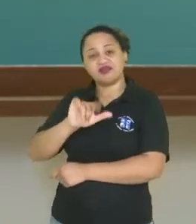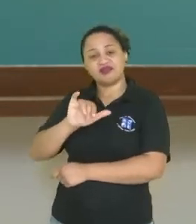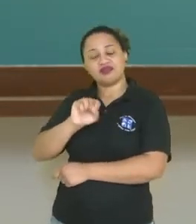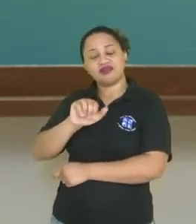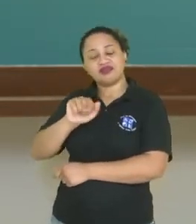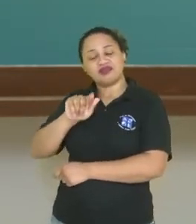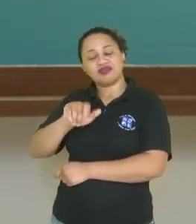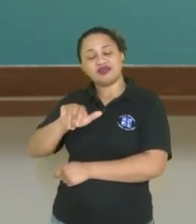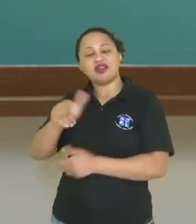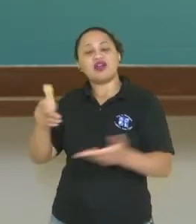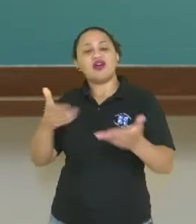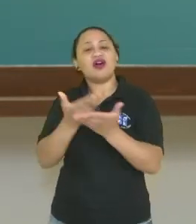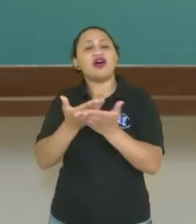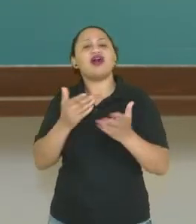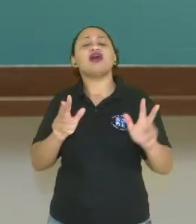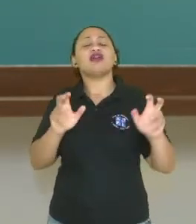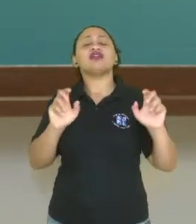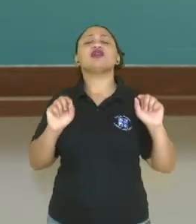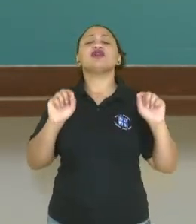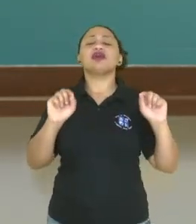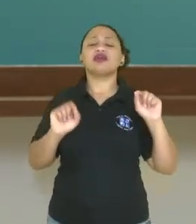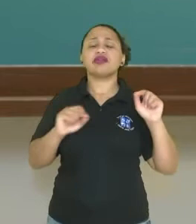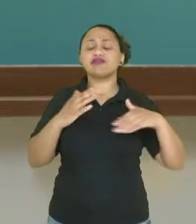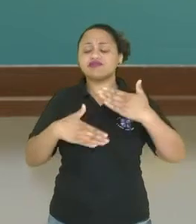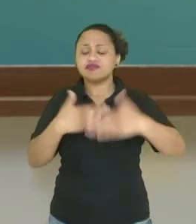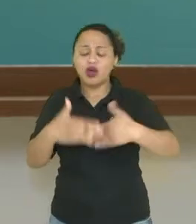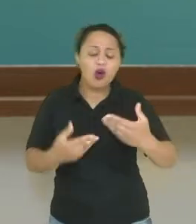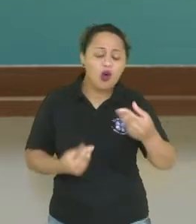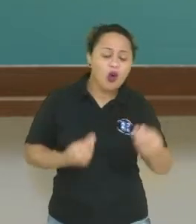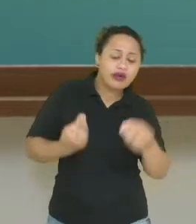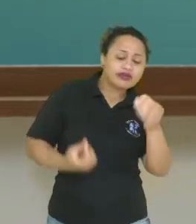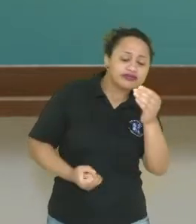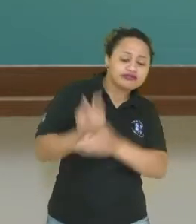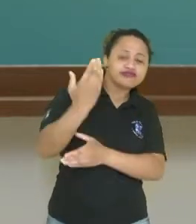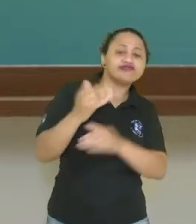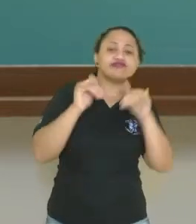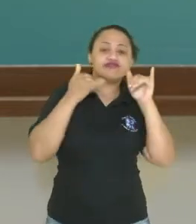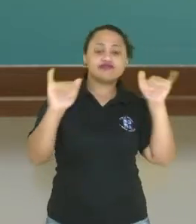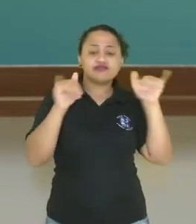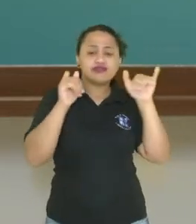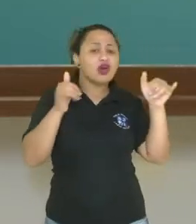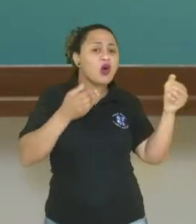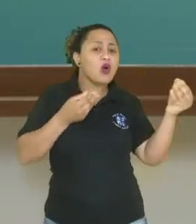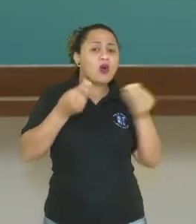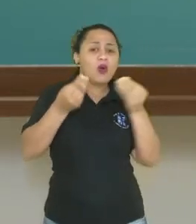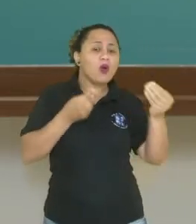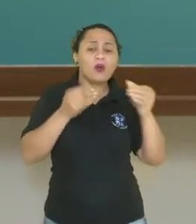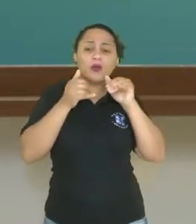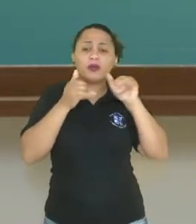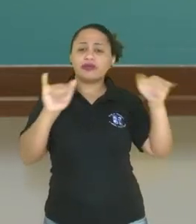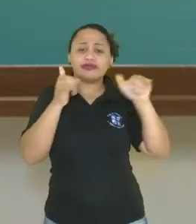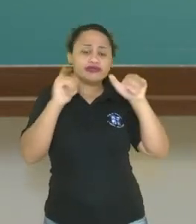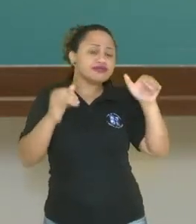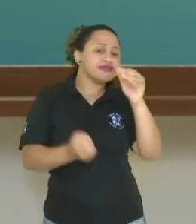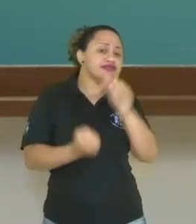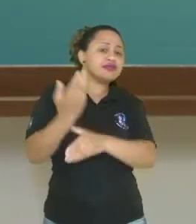nossa aula será sobre os processos de geração de energia. Como que é energia gerada?